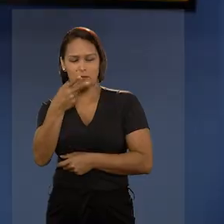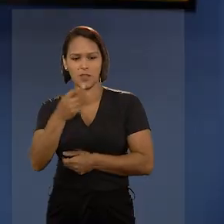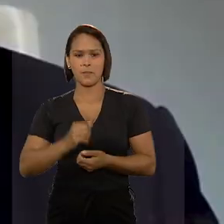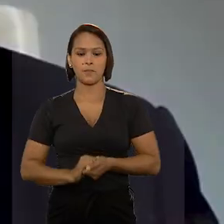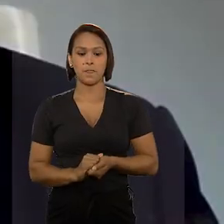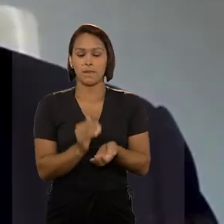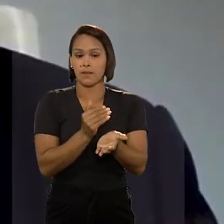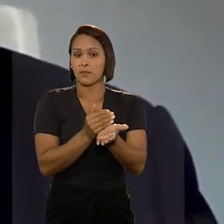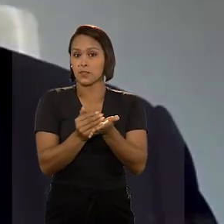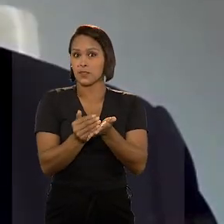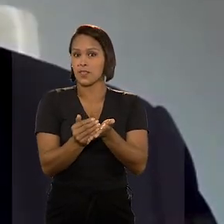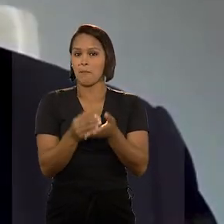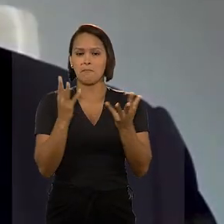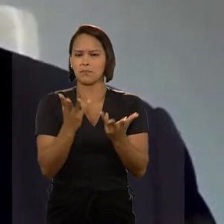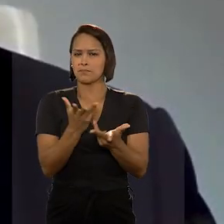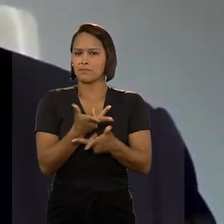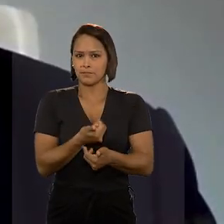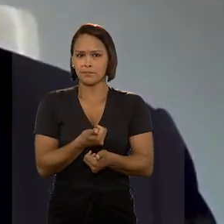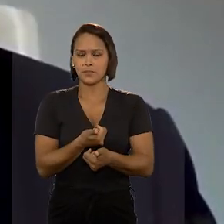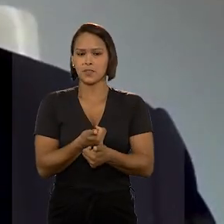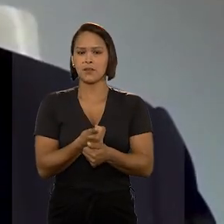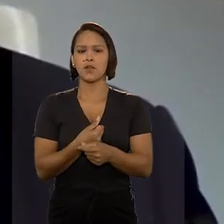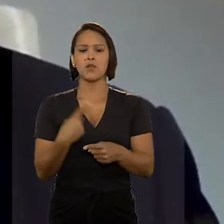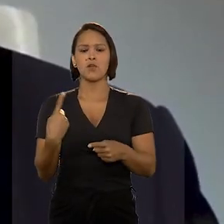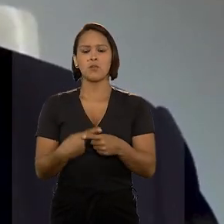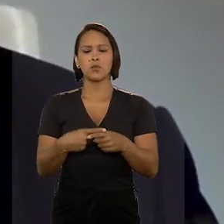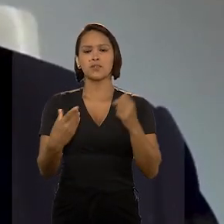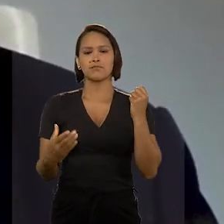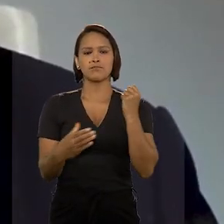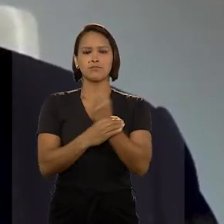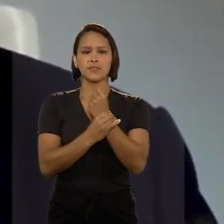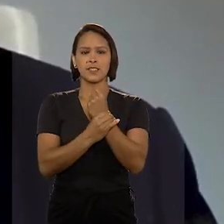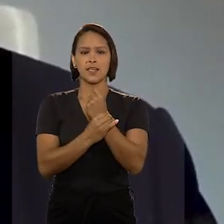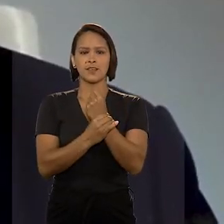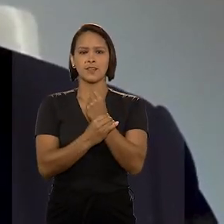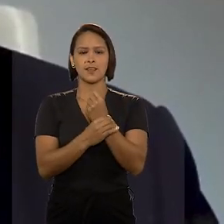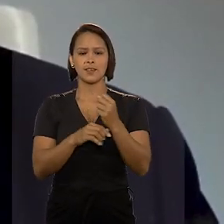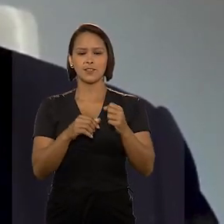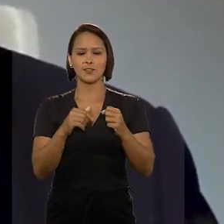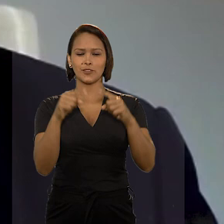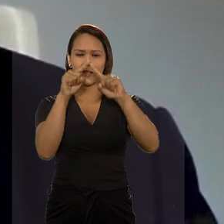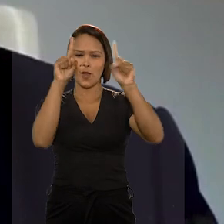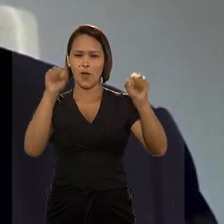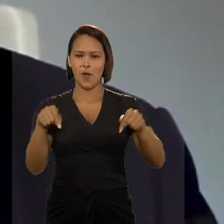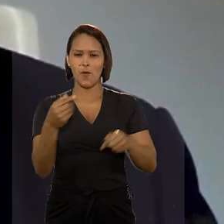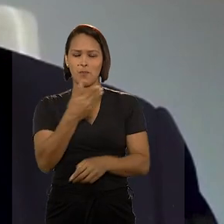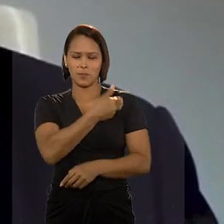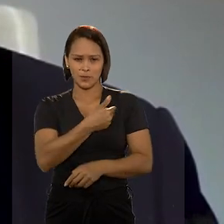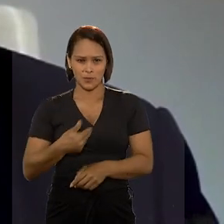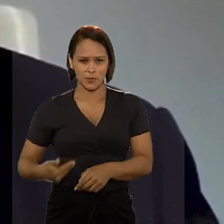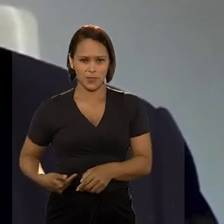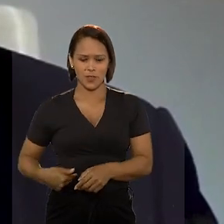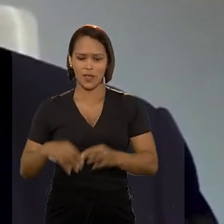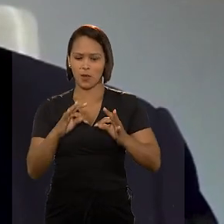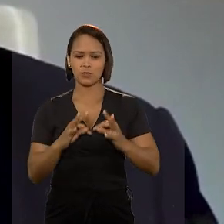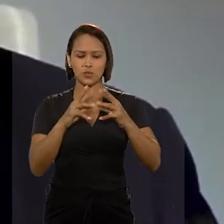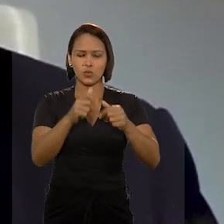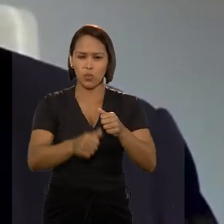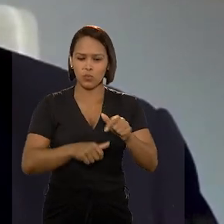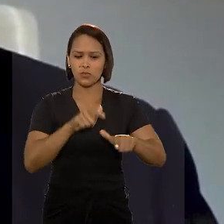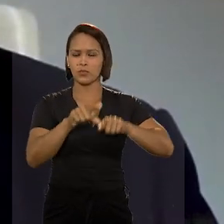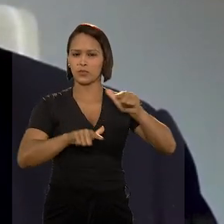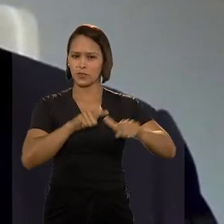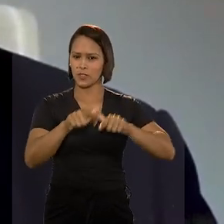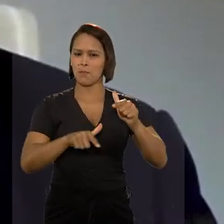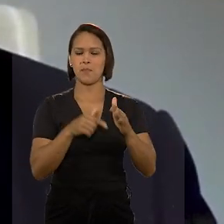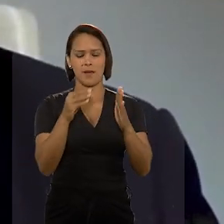dizer. Que é uma iniciativa fantástica, pois garante ao profissional pleno